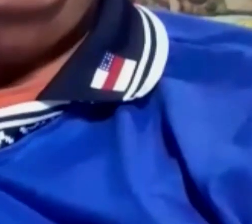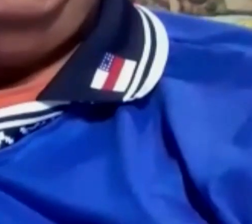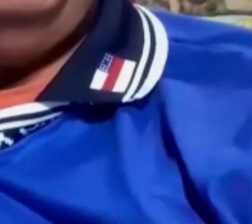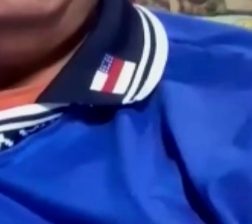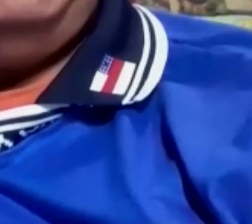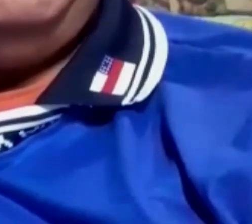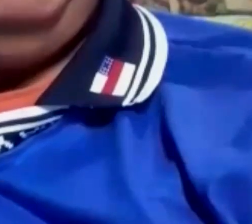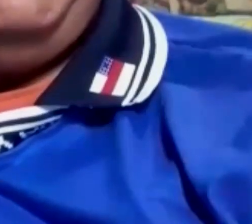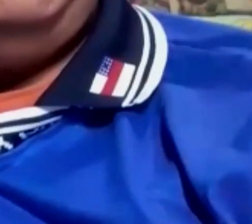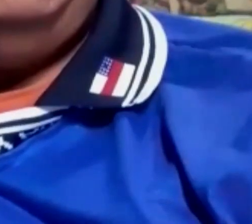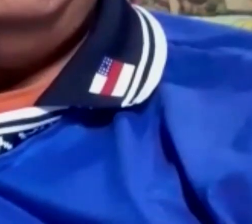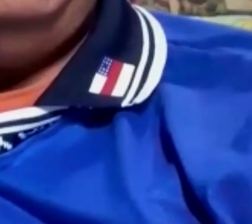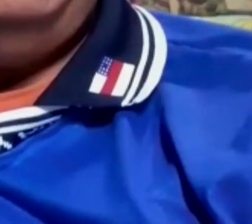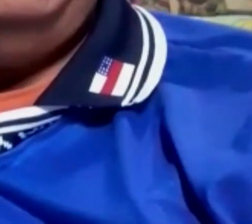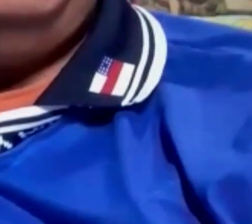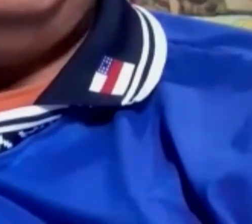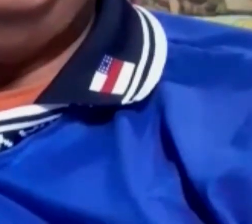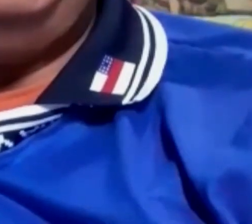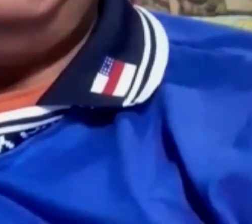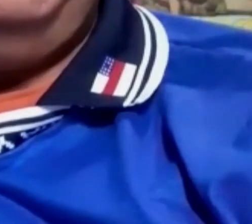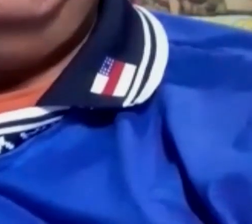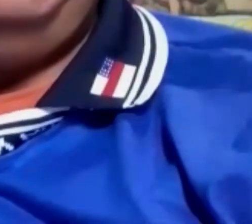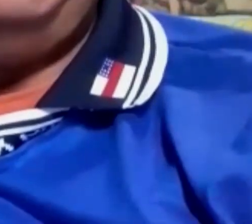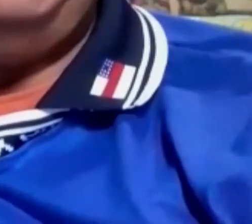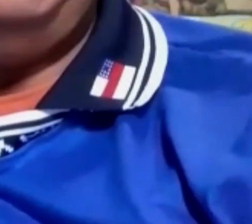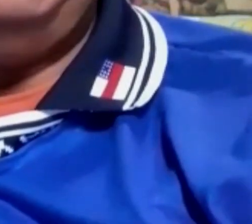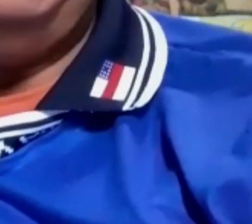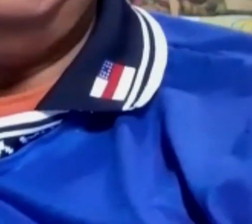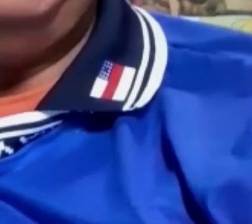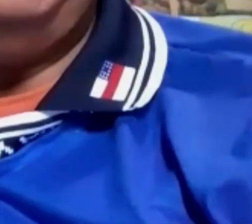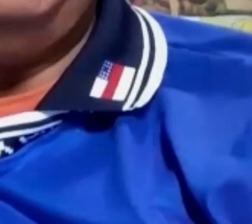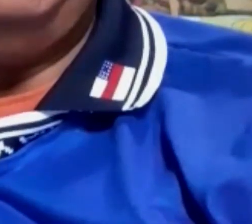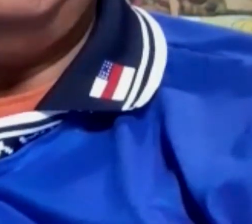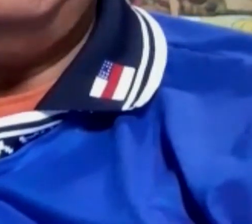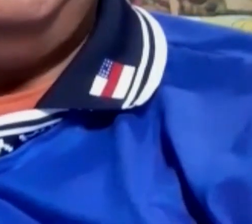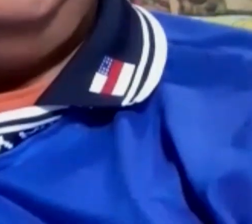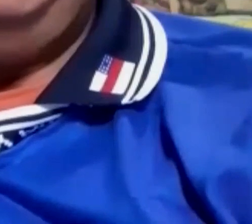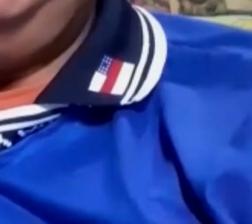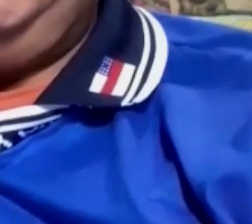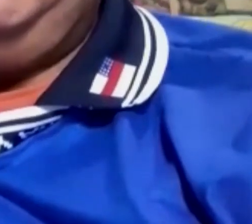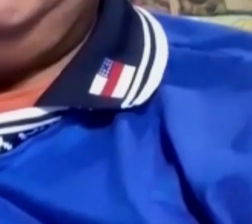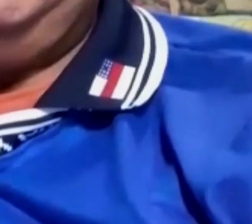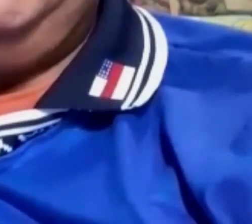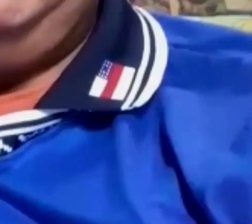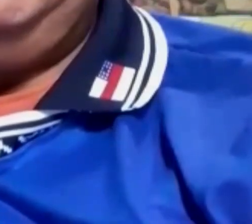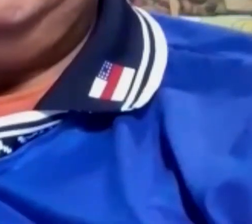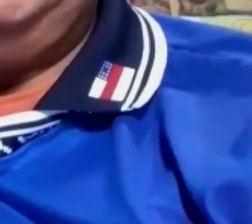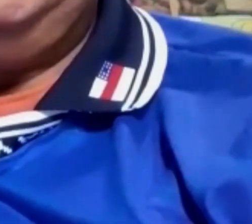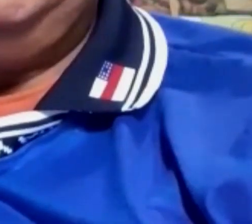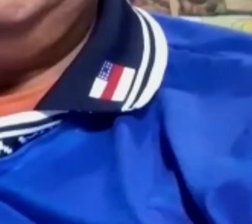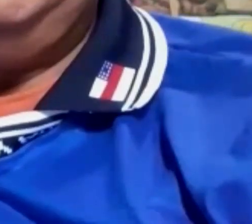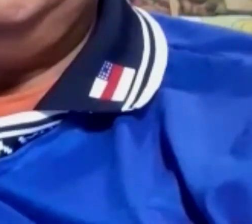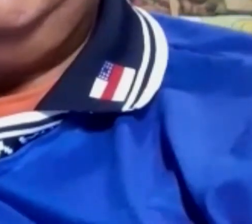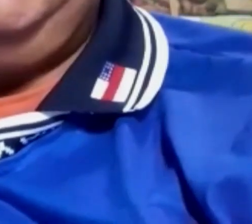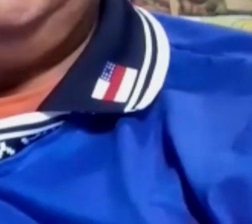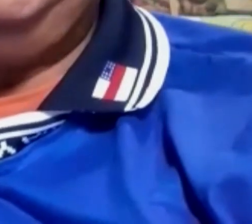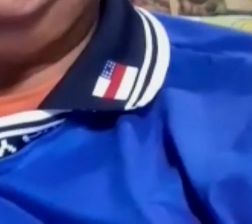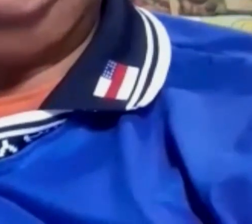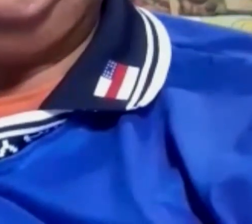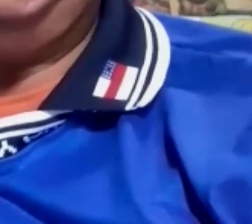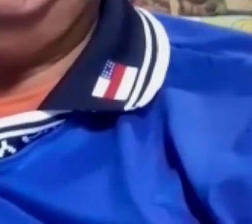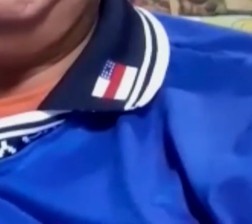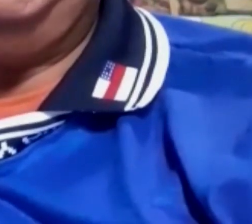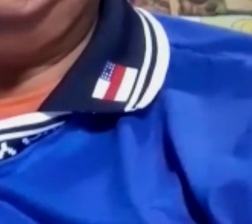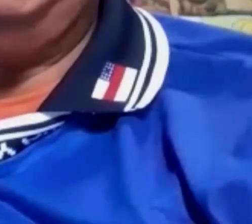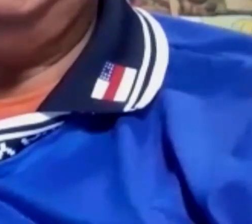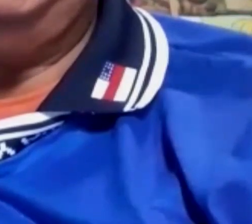Estabelecendo uma rotina de trabalho e de estudos. O que vai acontecer? Assista